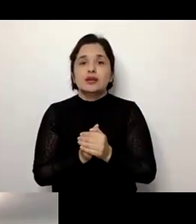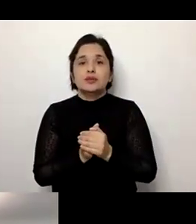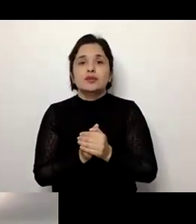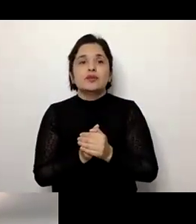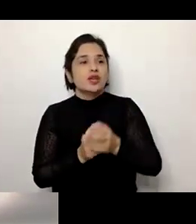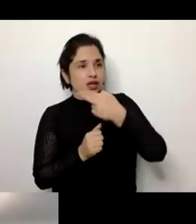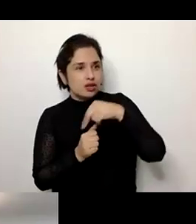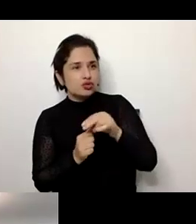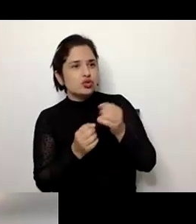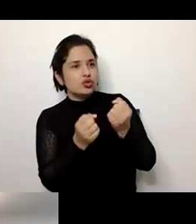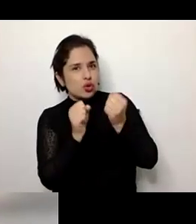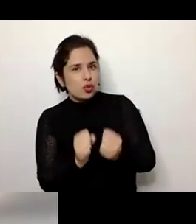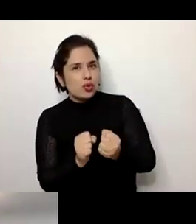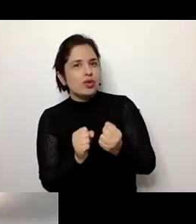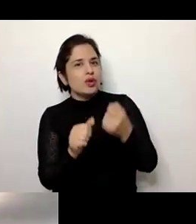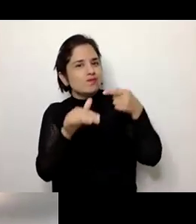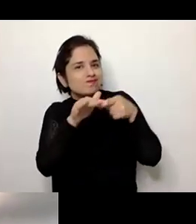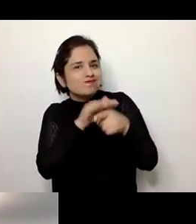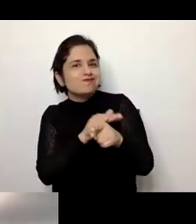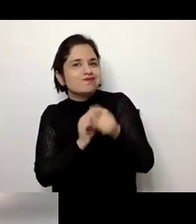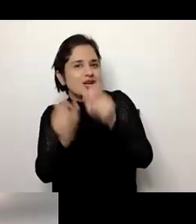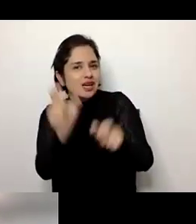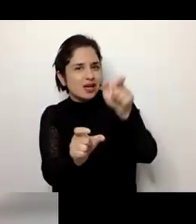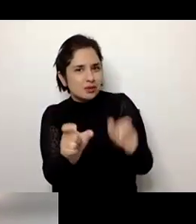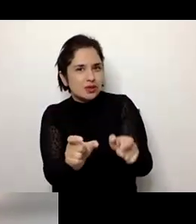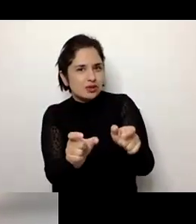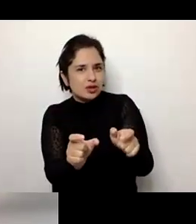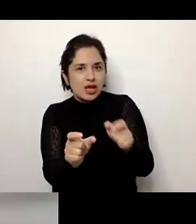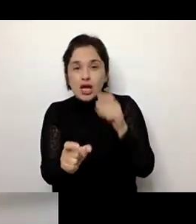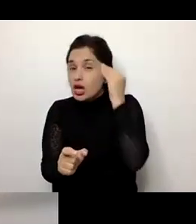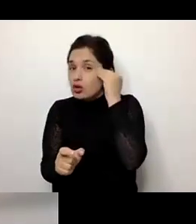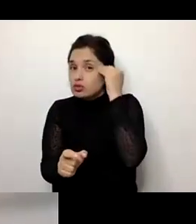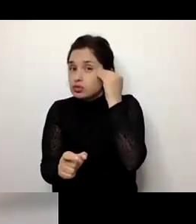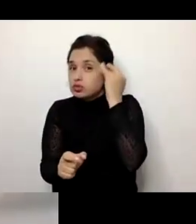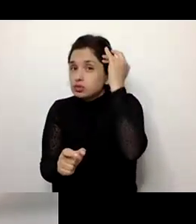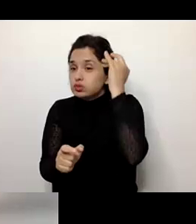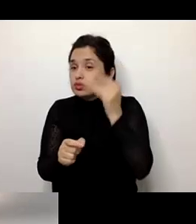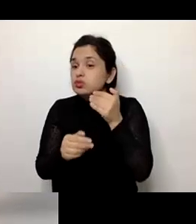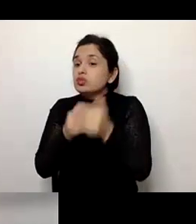certa forma interferir para que as pessoas com deficiência intelectual tenham um processo de envelhecimento melhor.